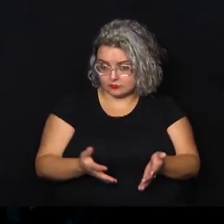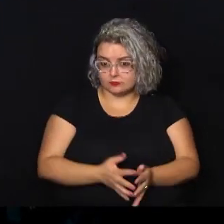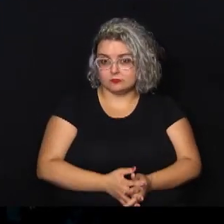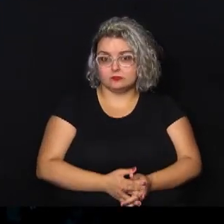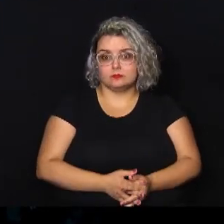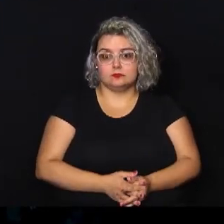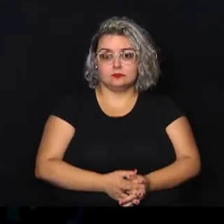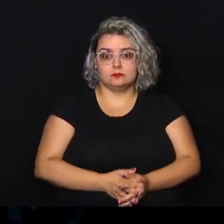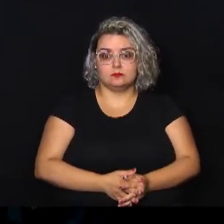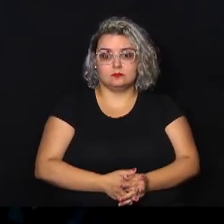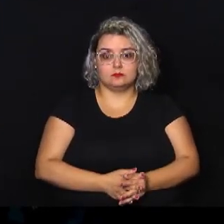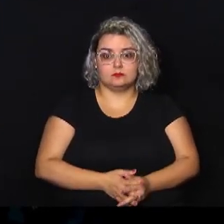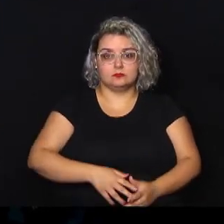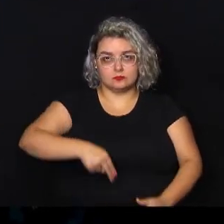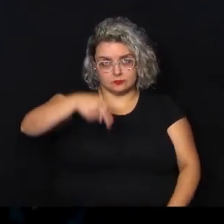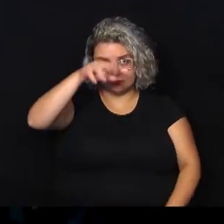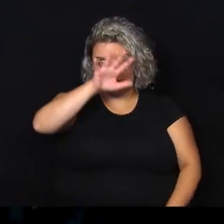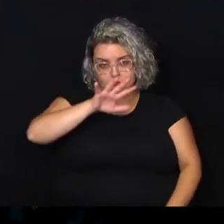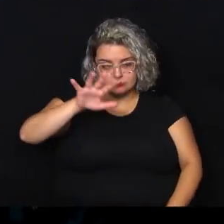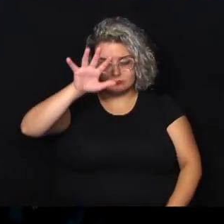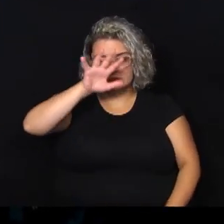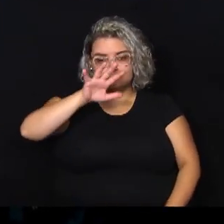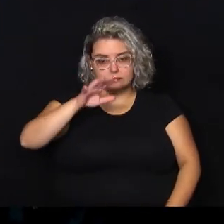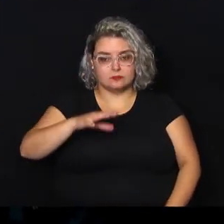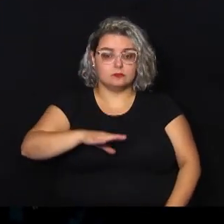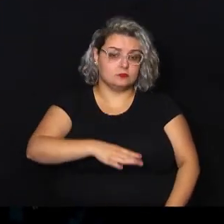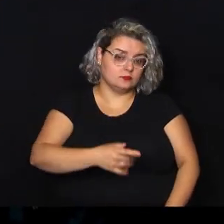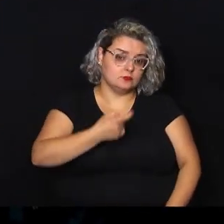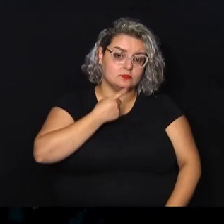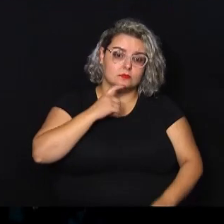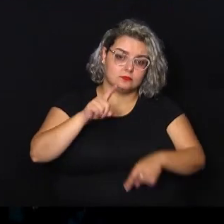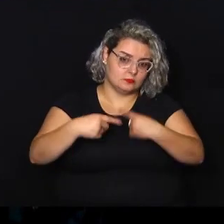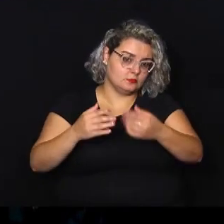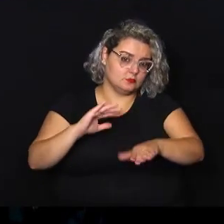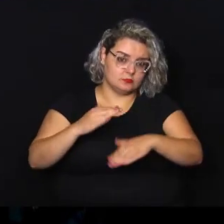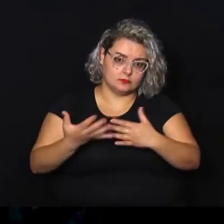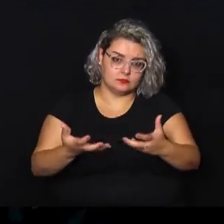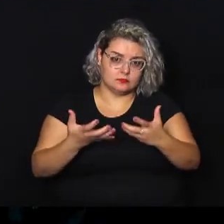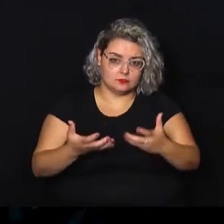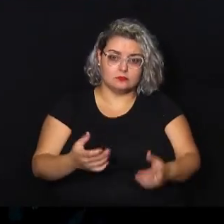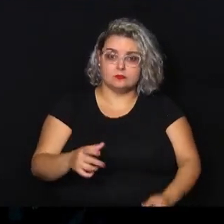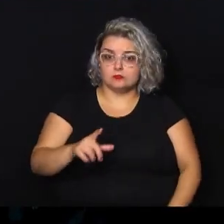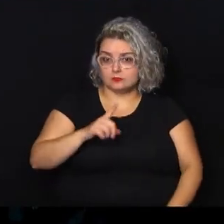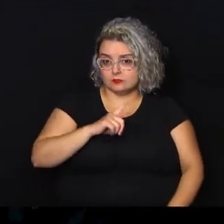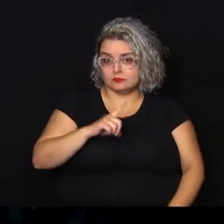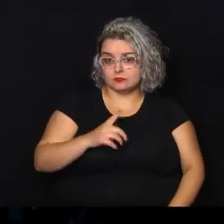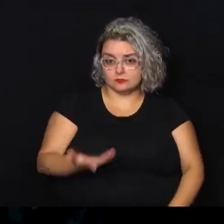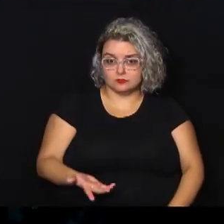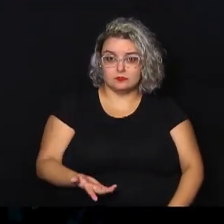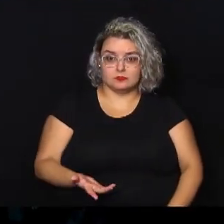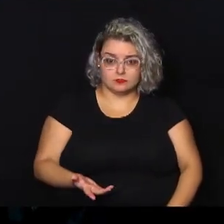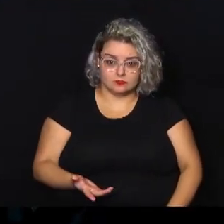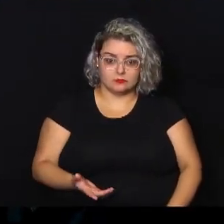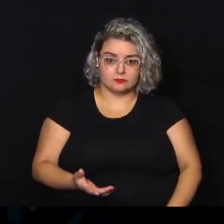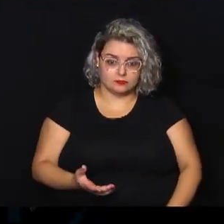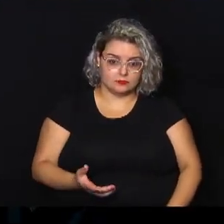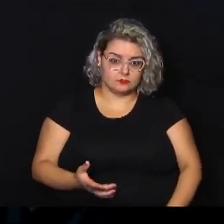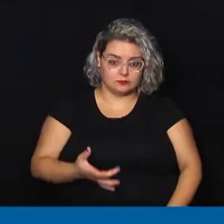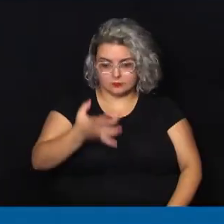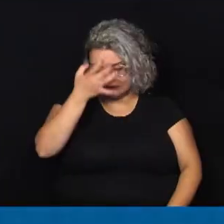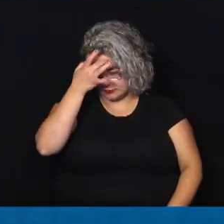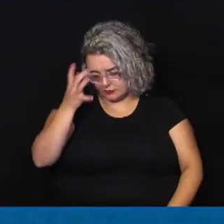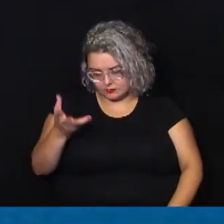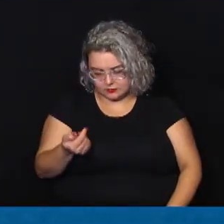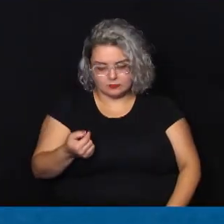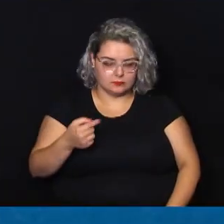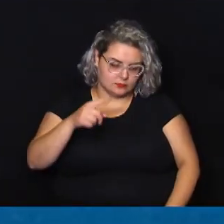para a região norte, para toda a região norte de Campinas e outros bairros que quiserem e tiver essa vocação ou foi enviado